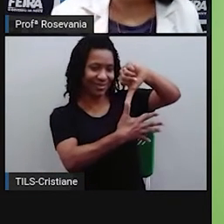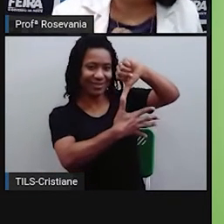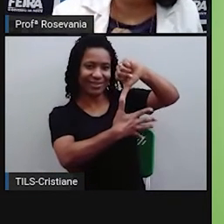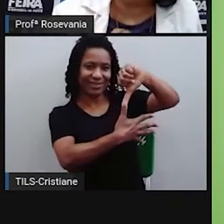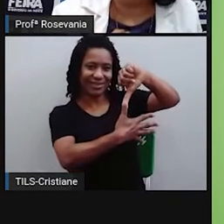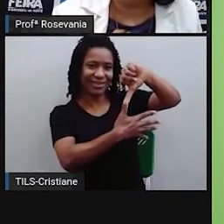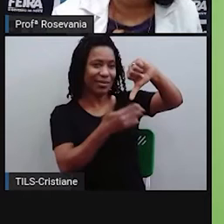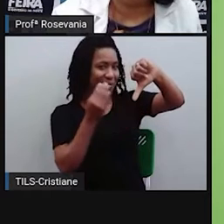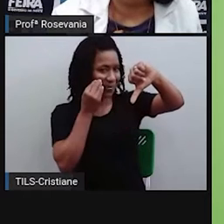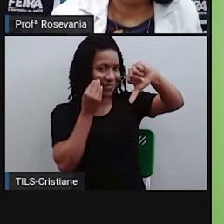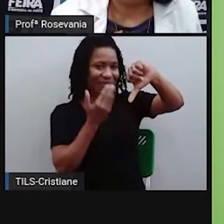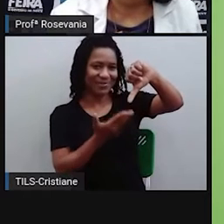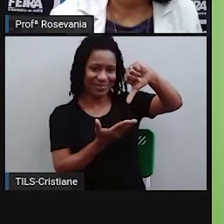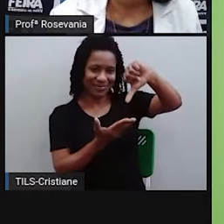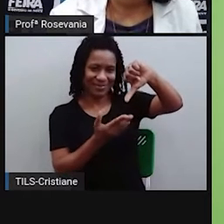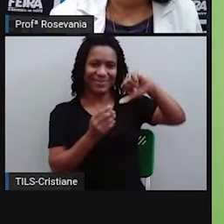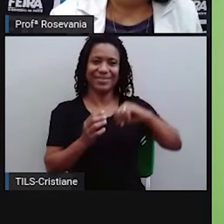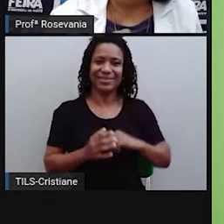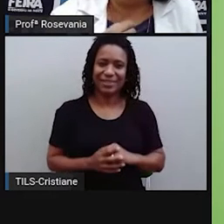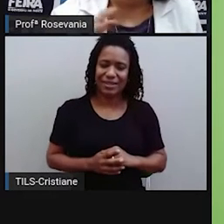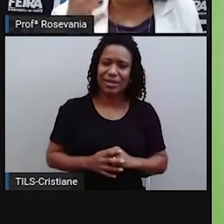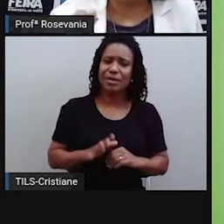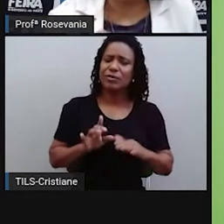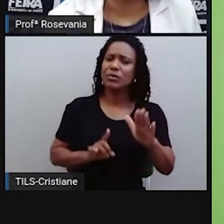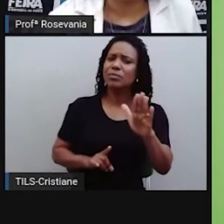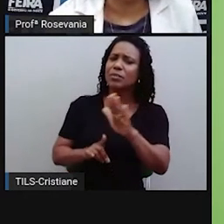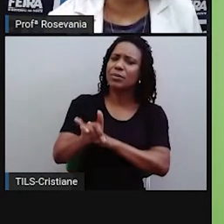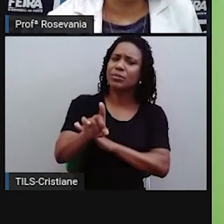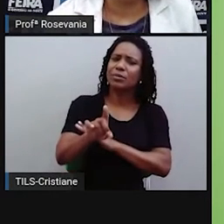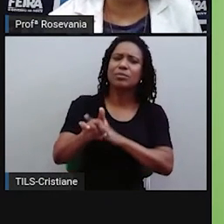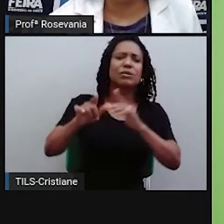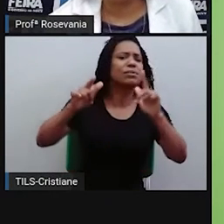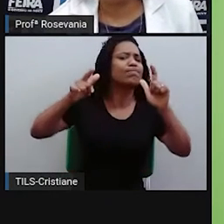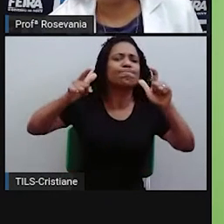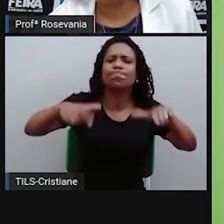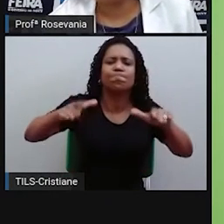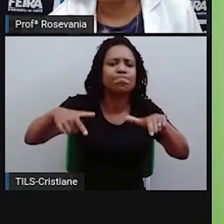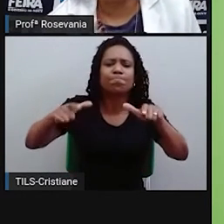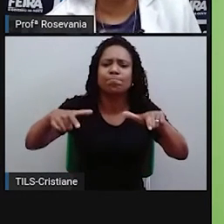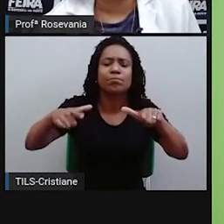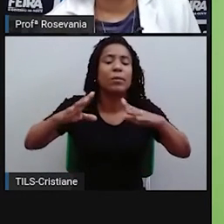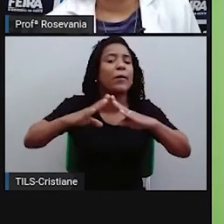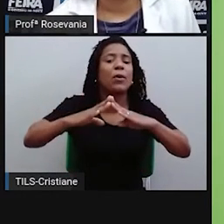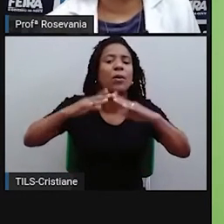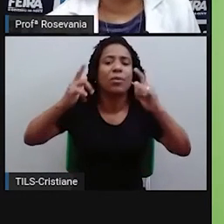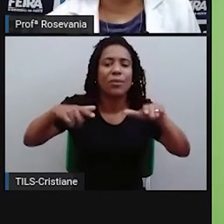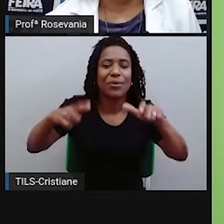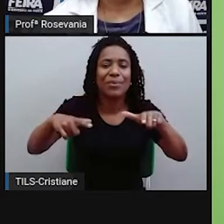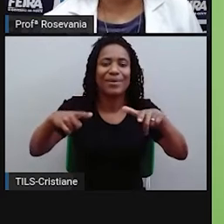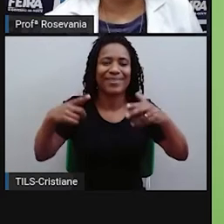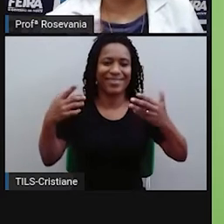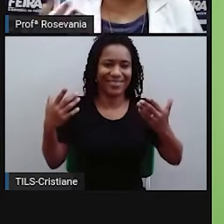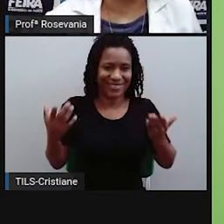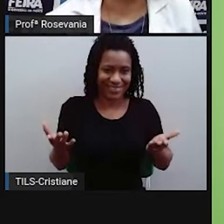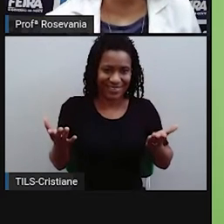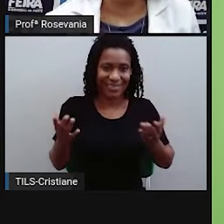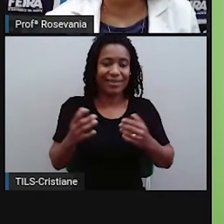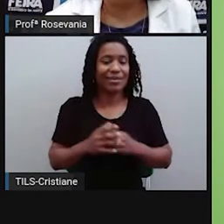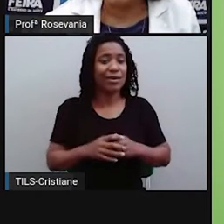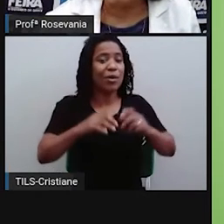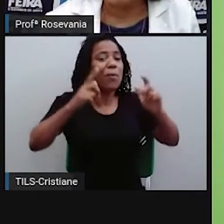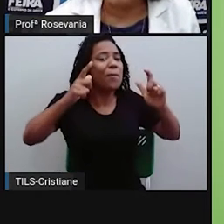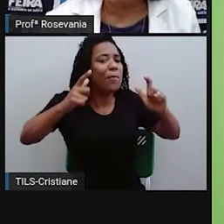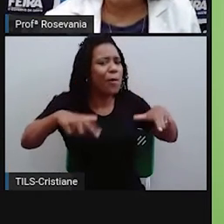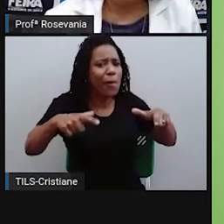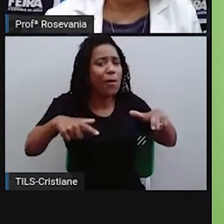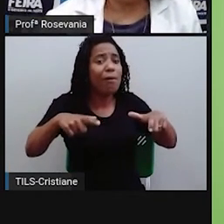Em que bairro você mora? Ah, você mora em determinado bairro? também moro nesse bairro. Qual é a rua